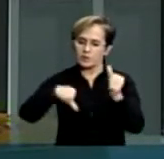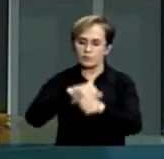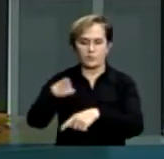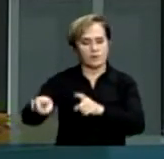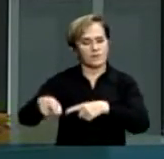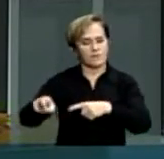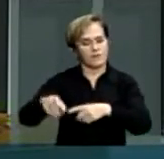senhor presidente. Muito obrigado.